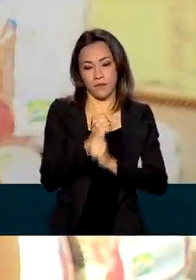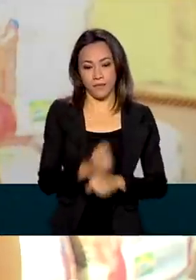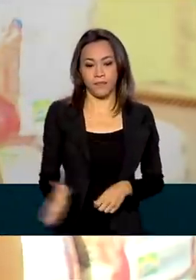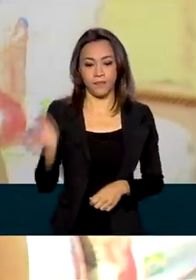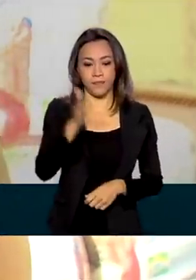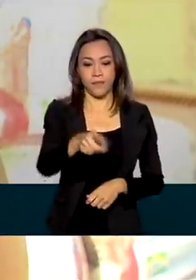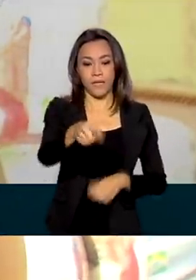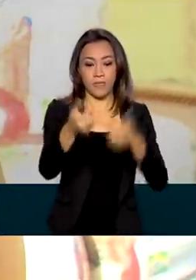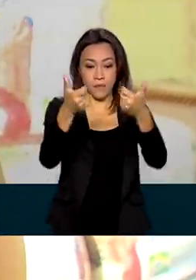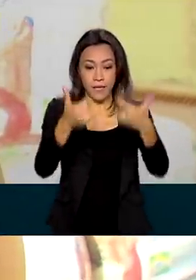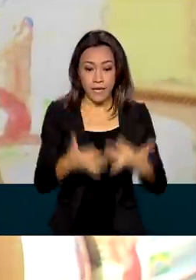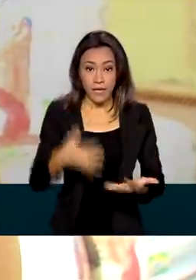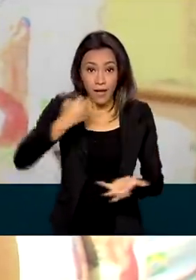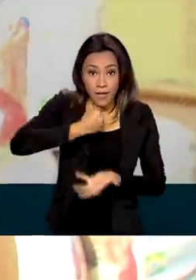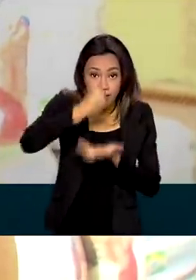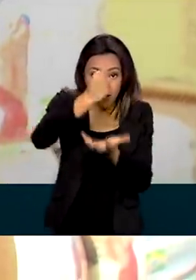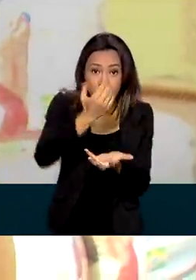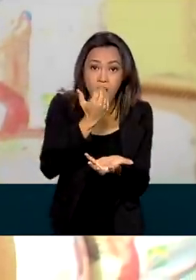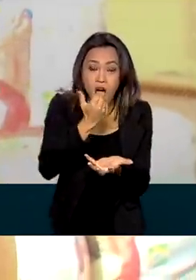muito,